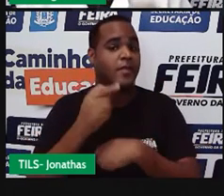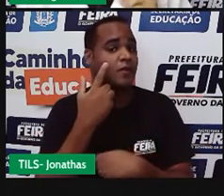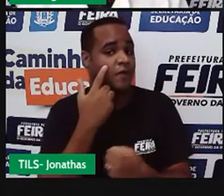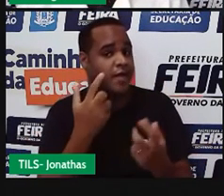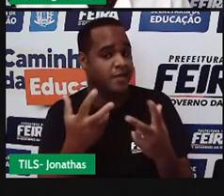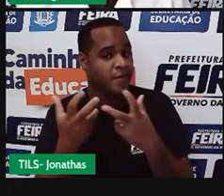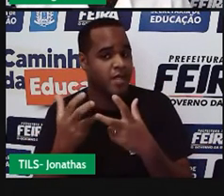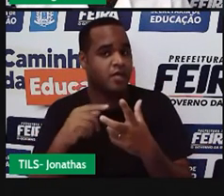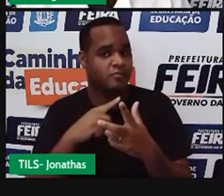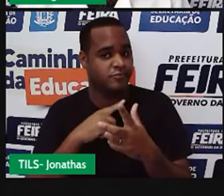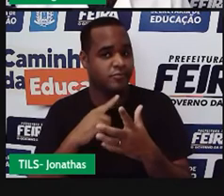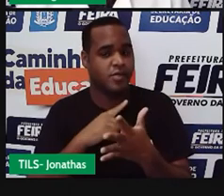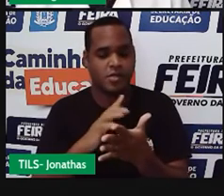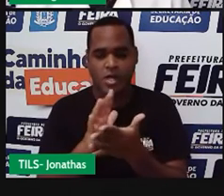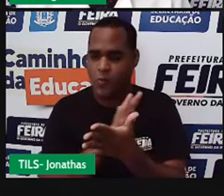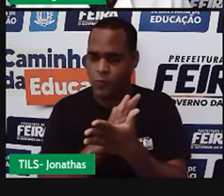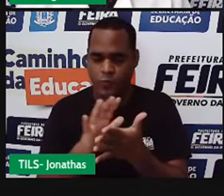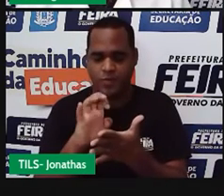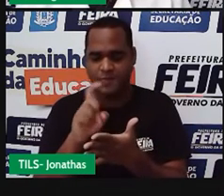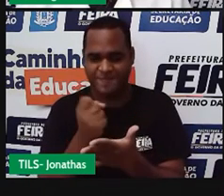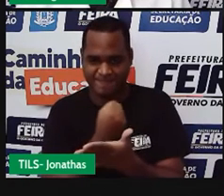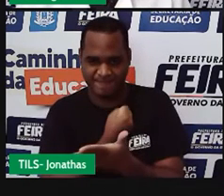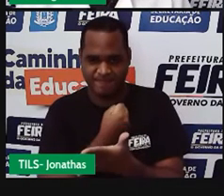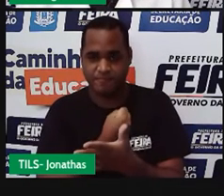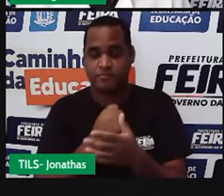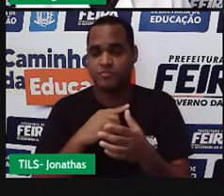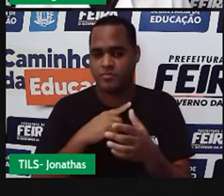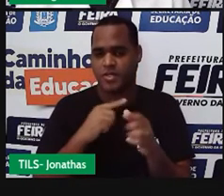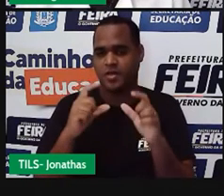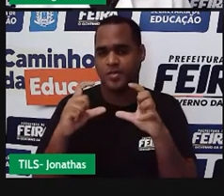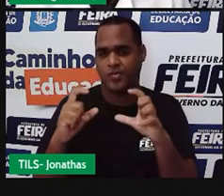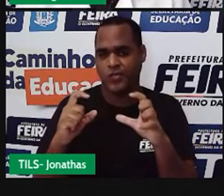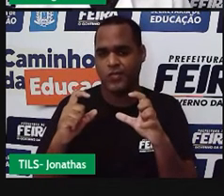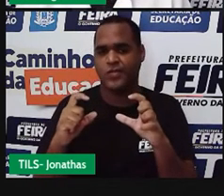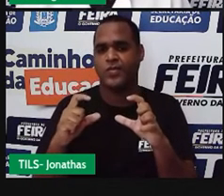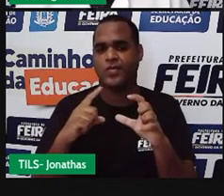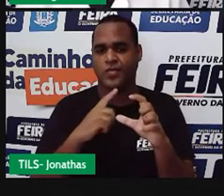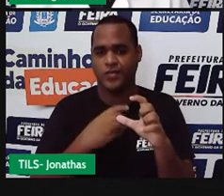tem expressão numérica que aparece parênteses.